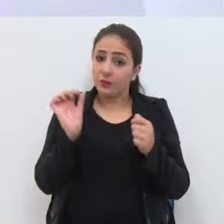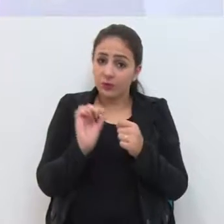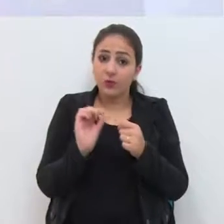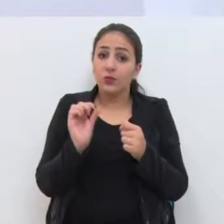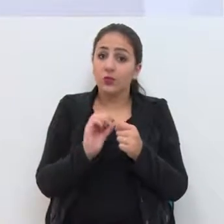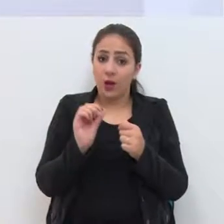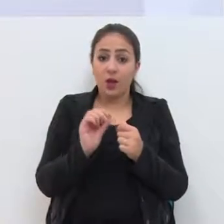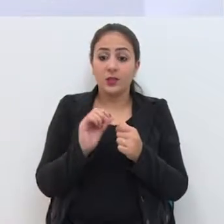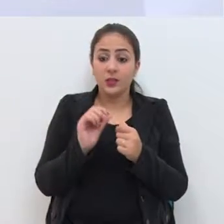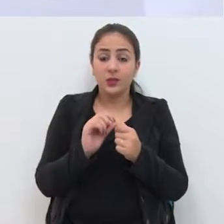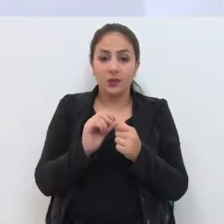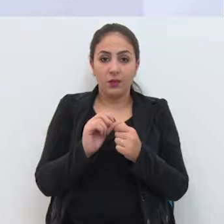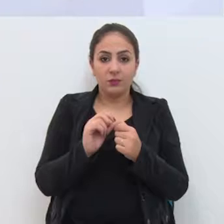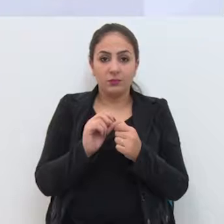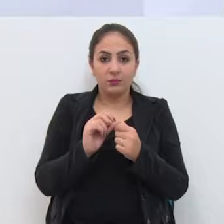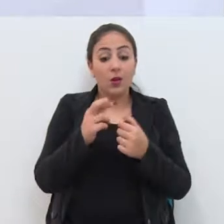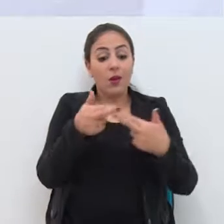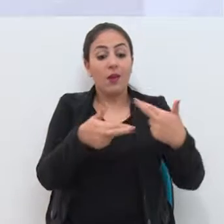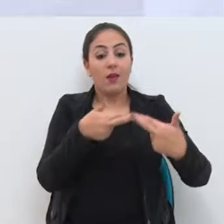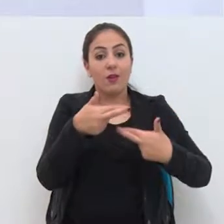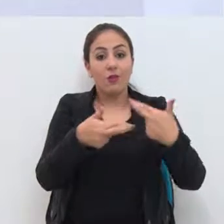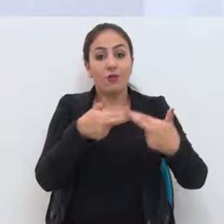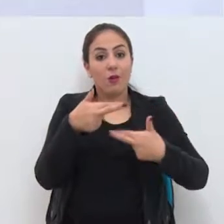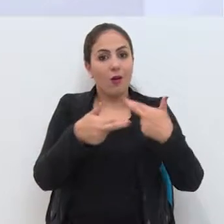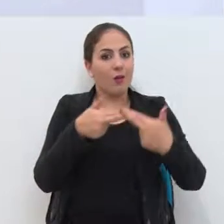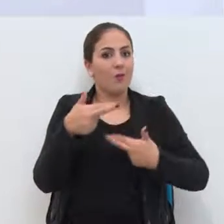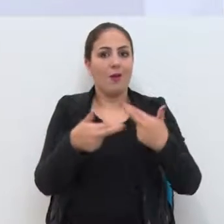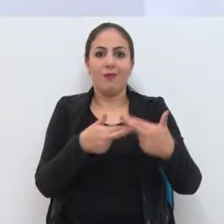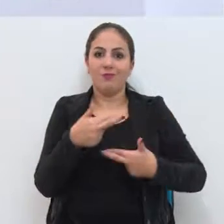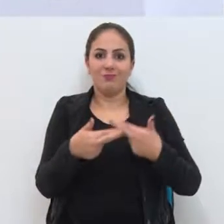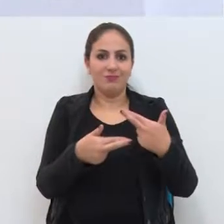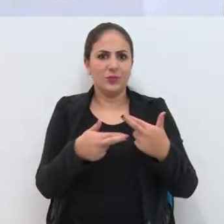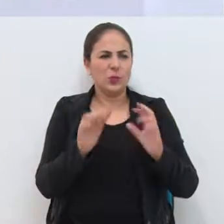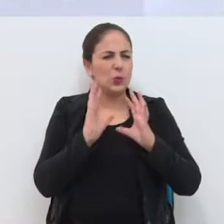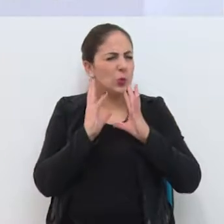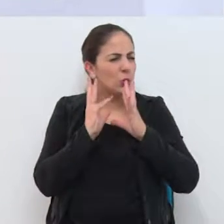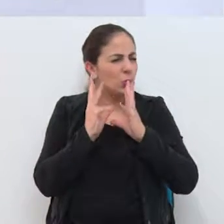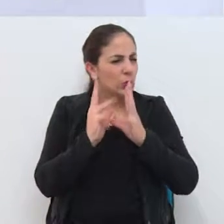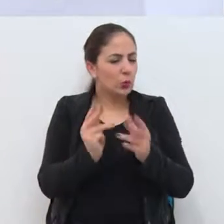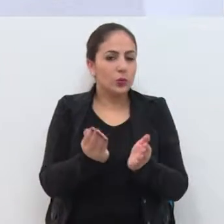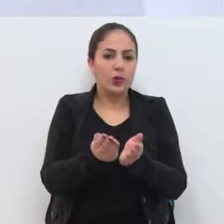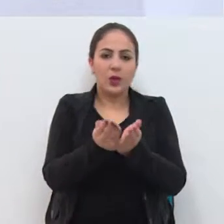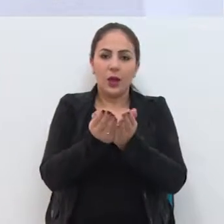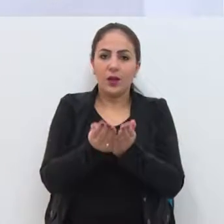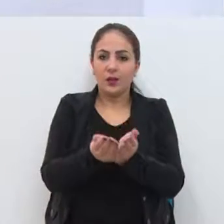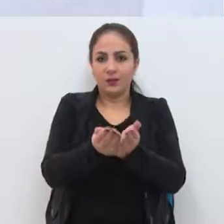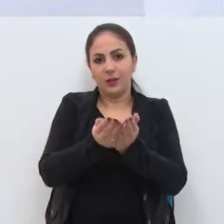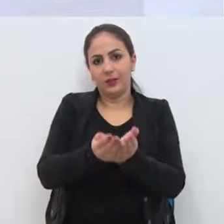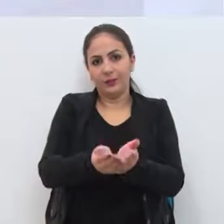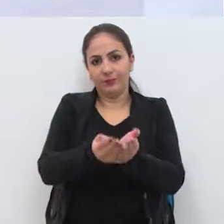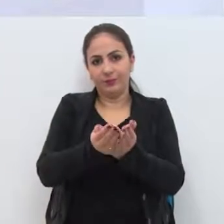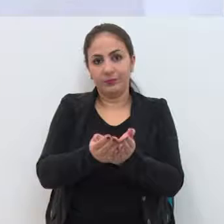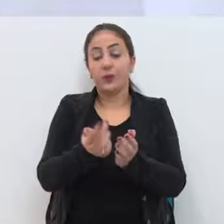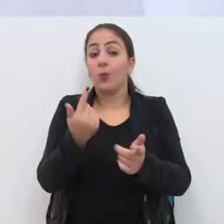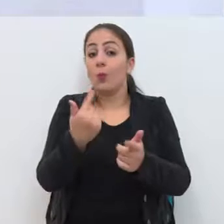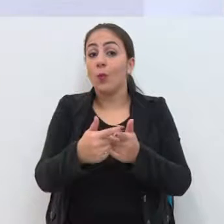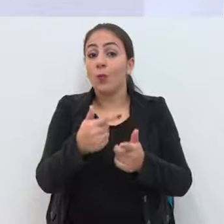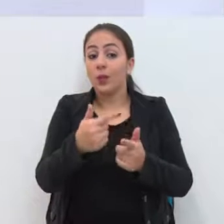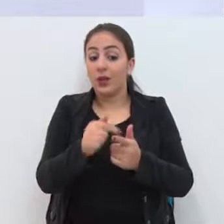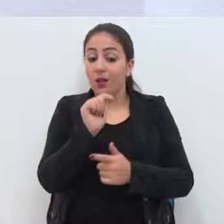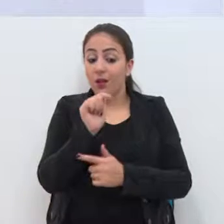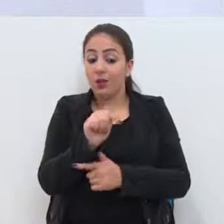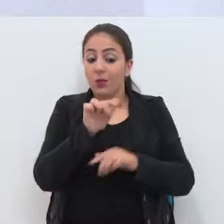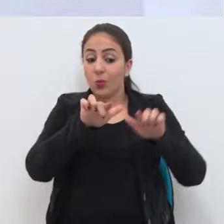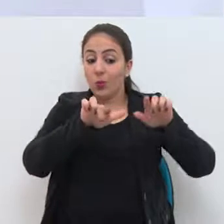faça lá uma reforma drástica na caravela, porque